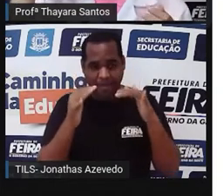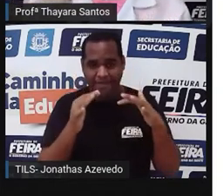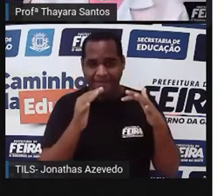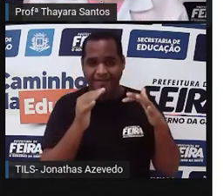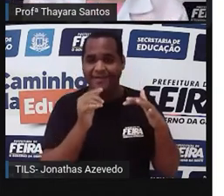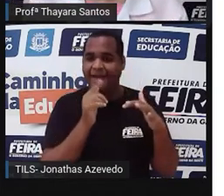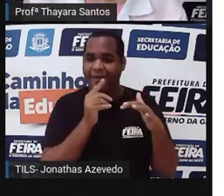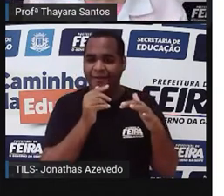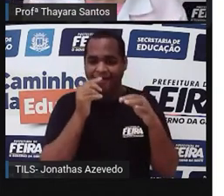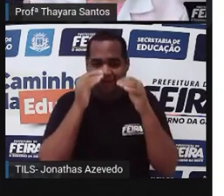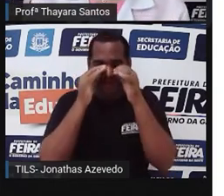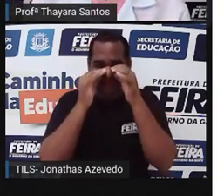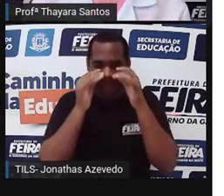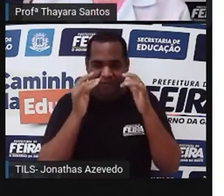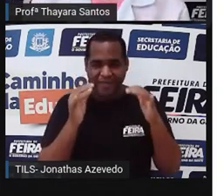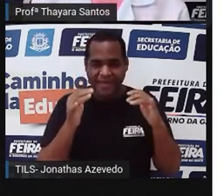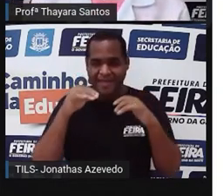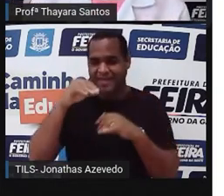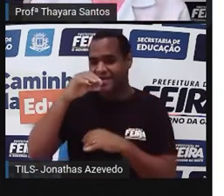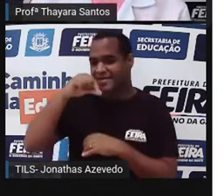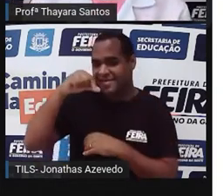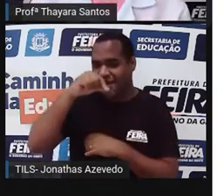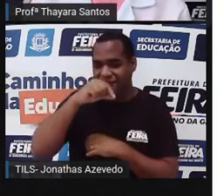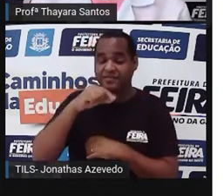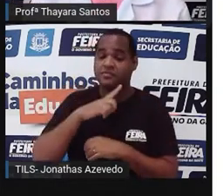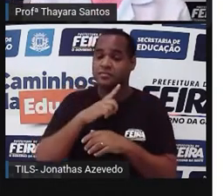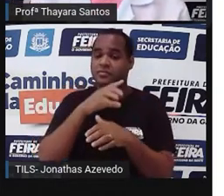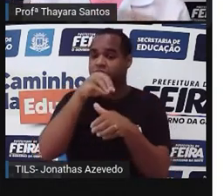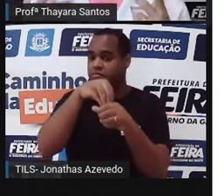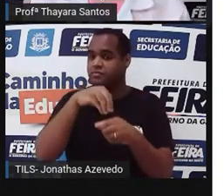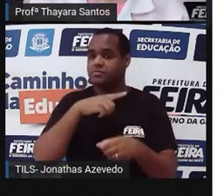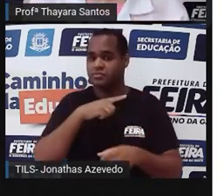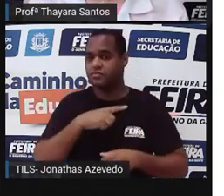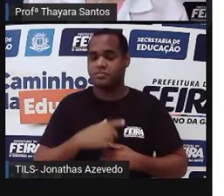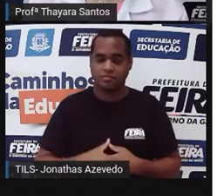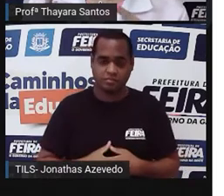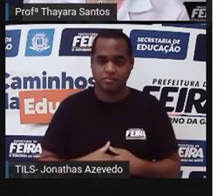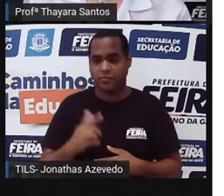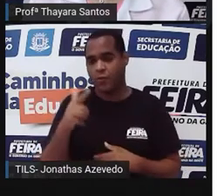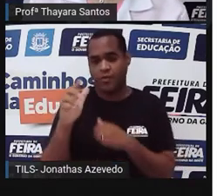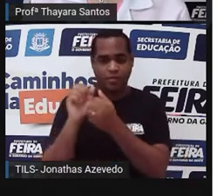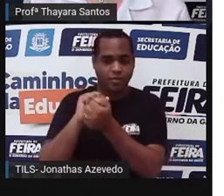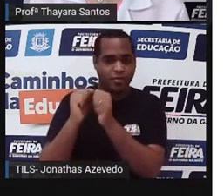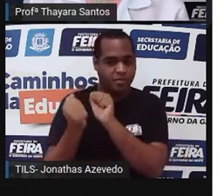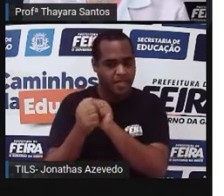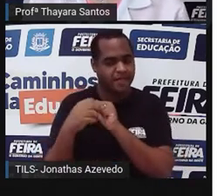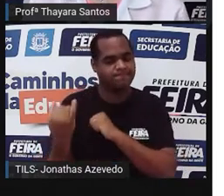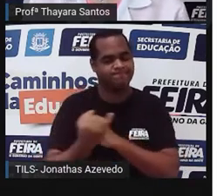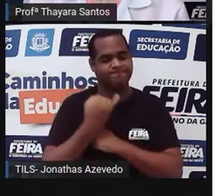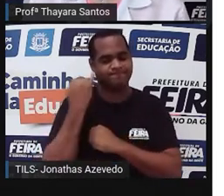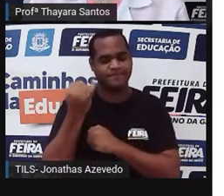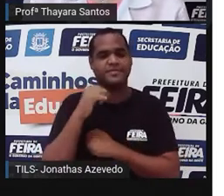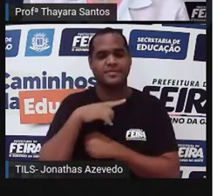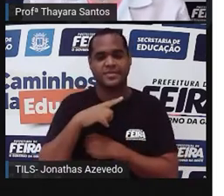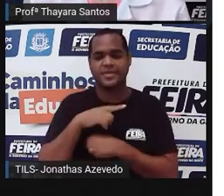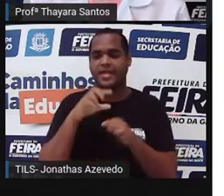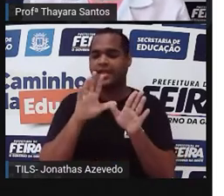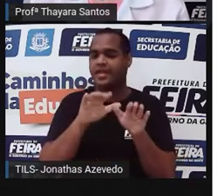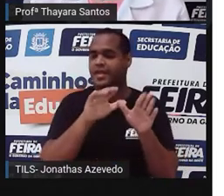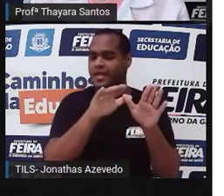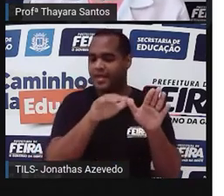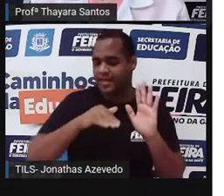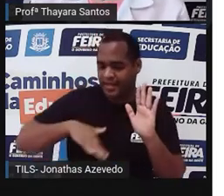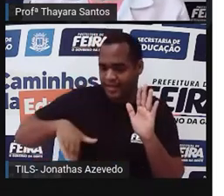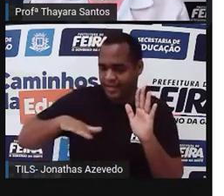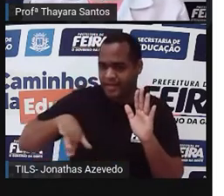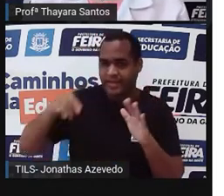na verdade, são as pedrinhas de sal saindo lá dessa glândula. E uma outra adaptação interessante dessas aves marinhas é o que